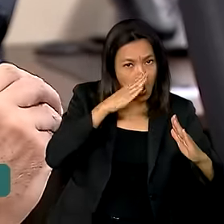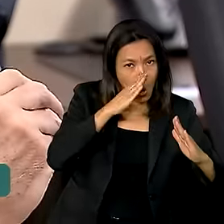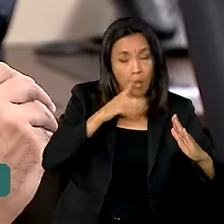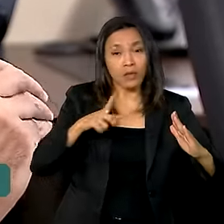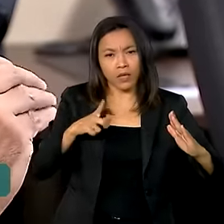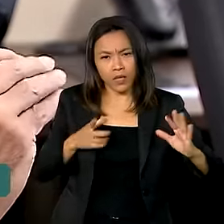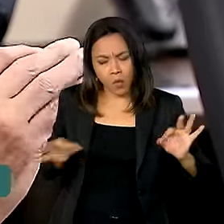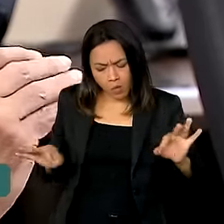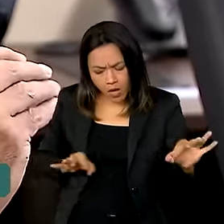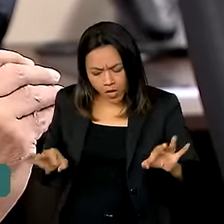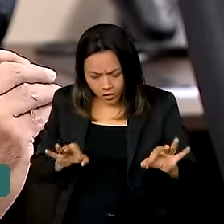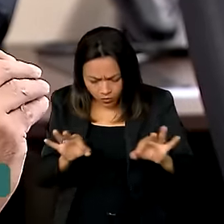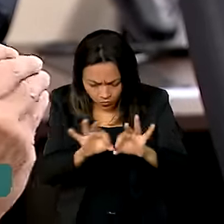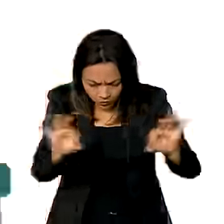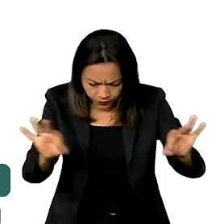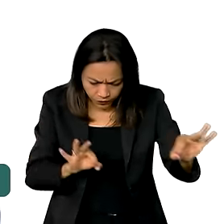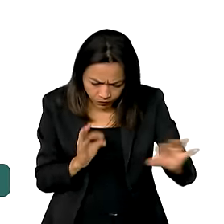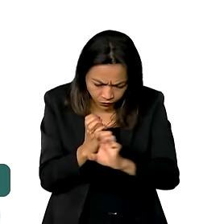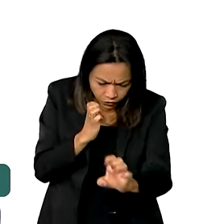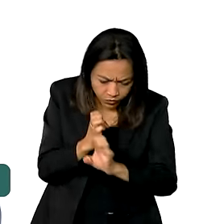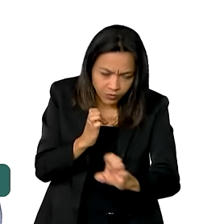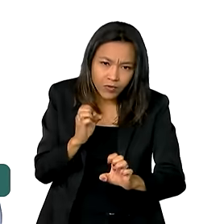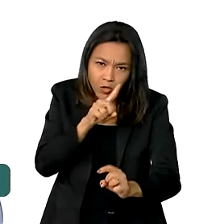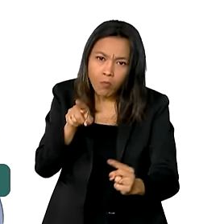planta e a mesma finalidade.